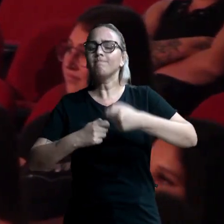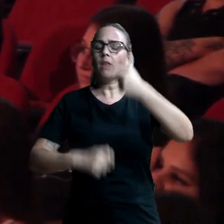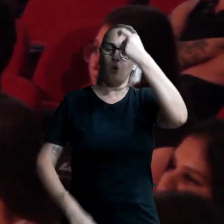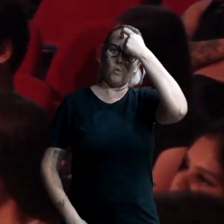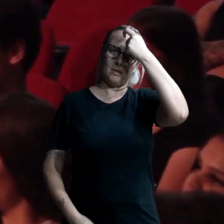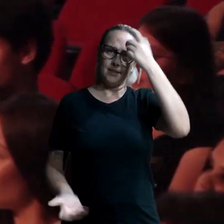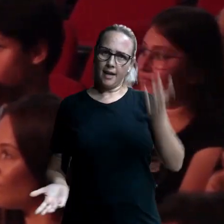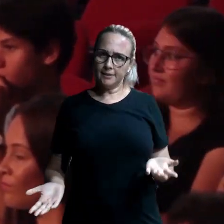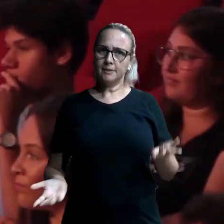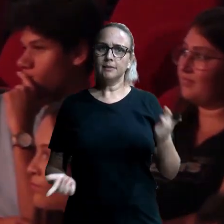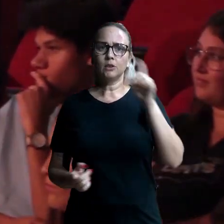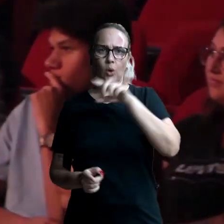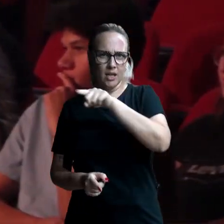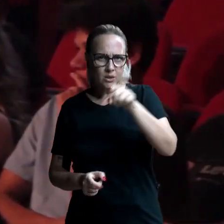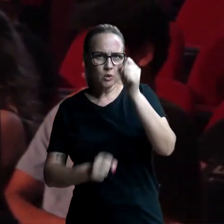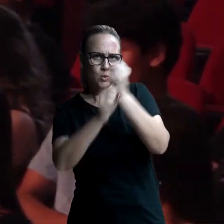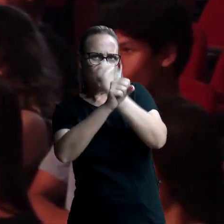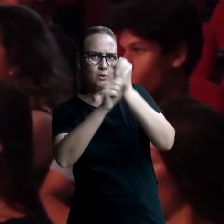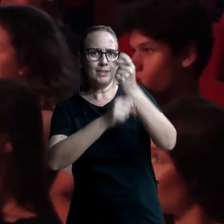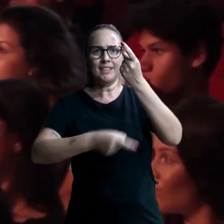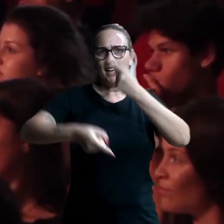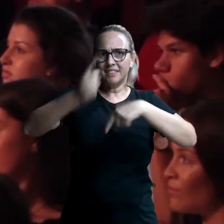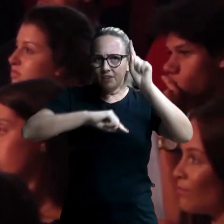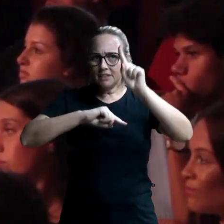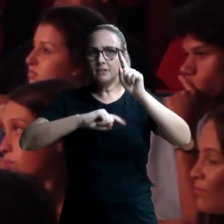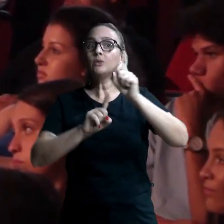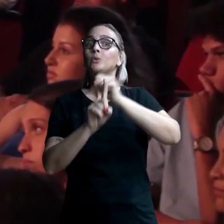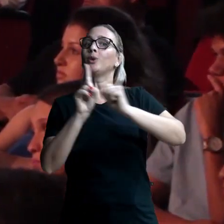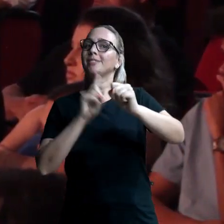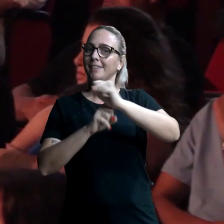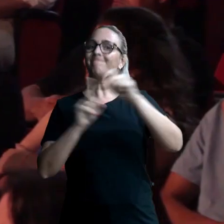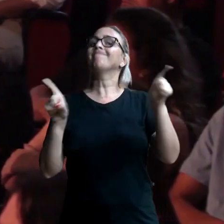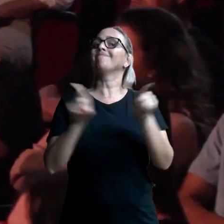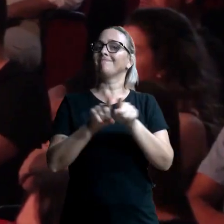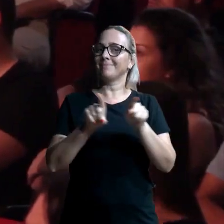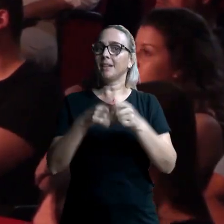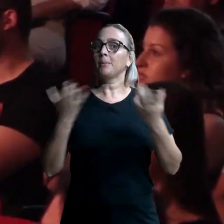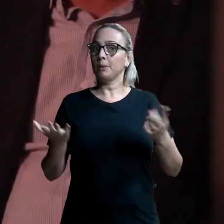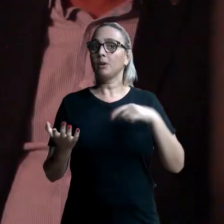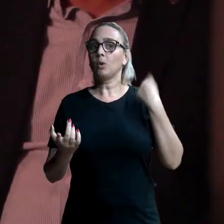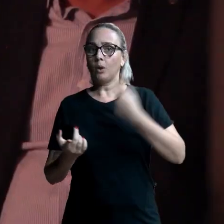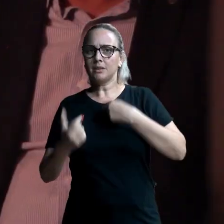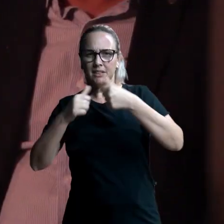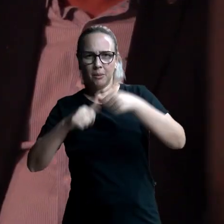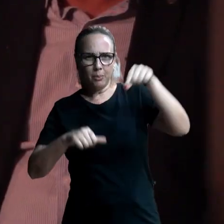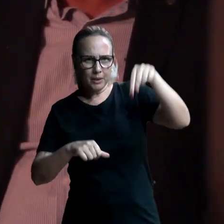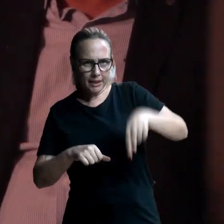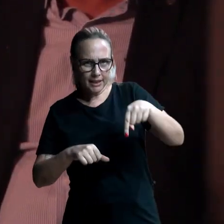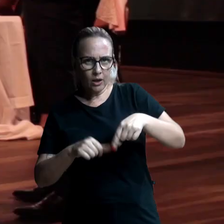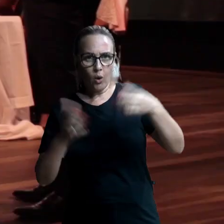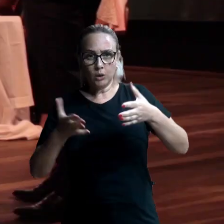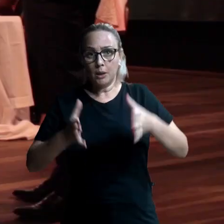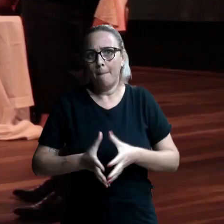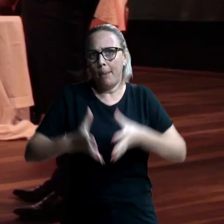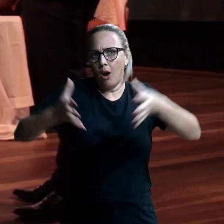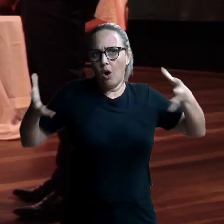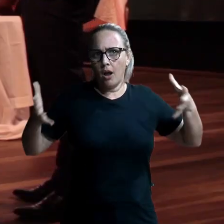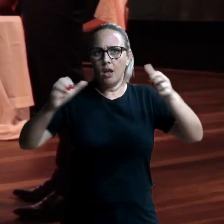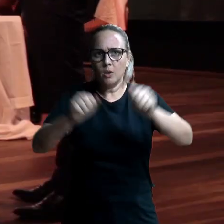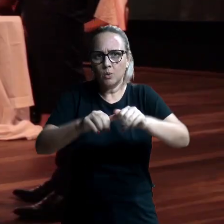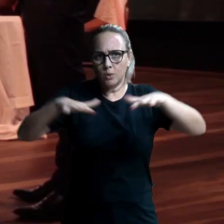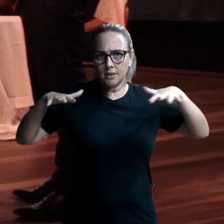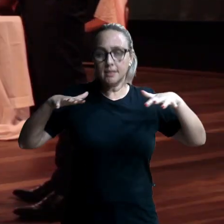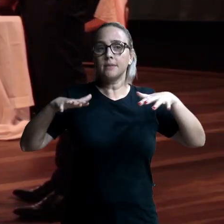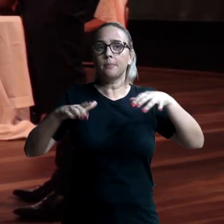econômicos, avanços econômicos consistentes só são construídos com avanços sociais também. Quero destacar